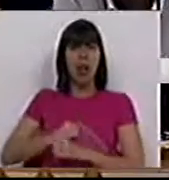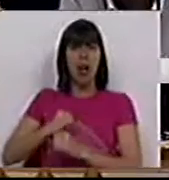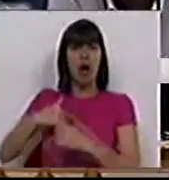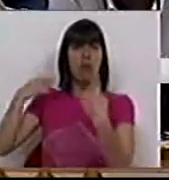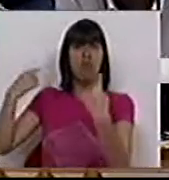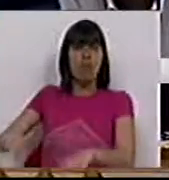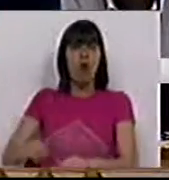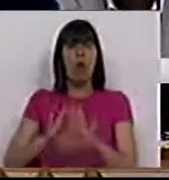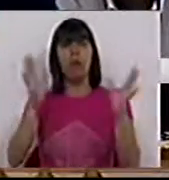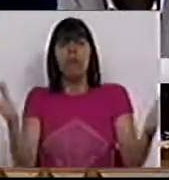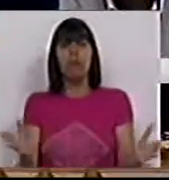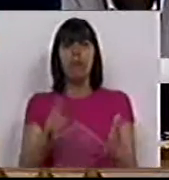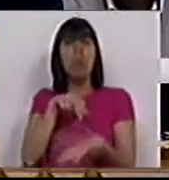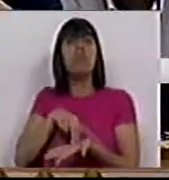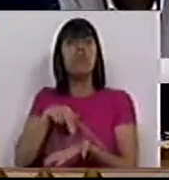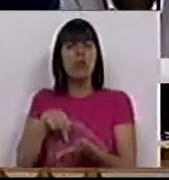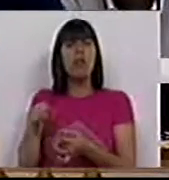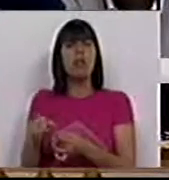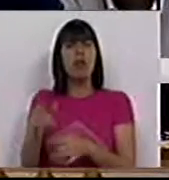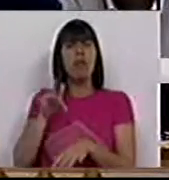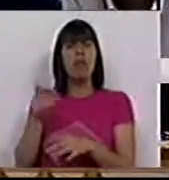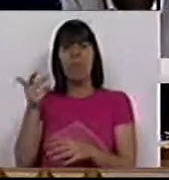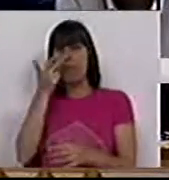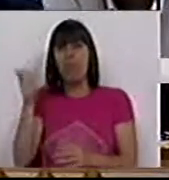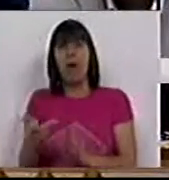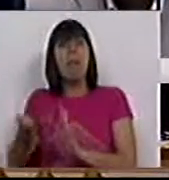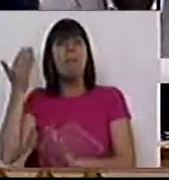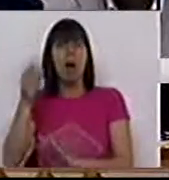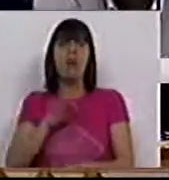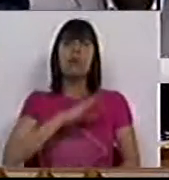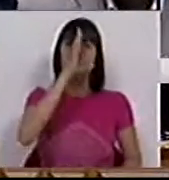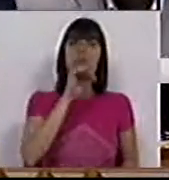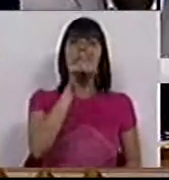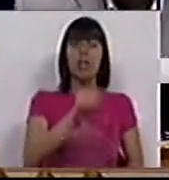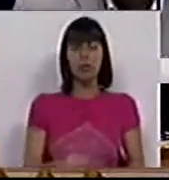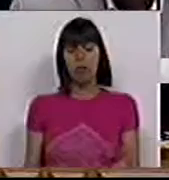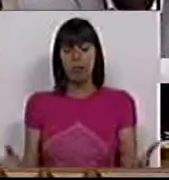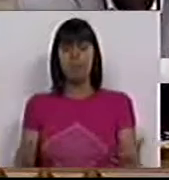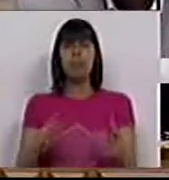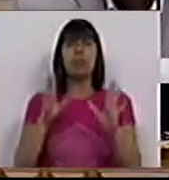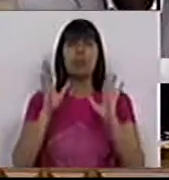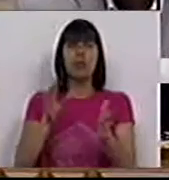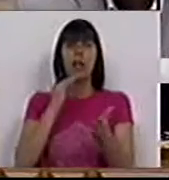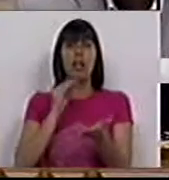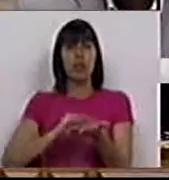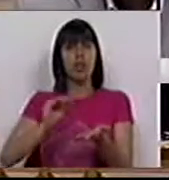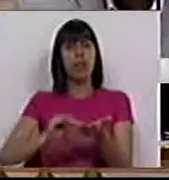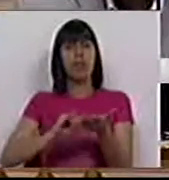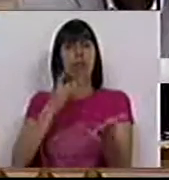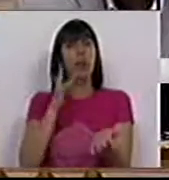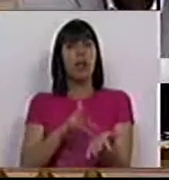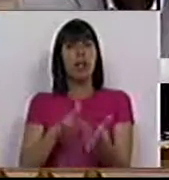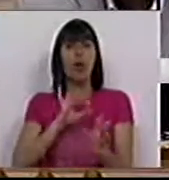trabalho logo numa posição mais frágil. O Sr. Ministro, que até já escreveu livros